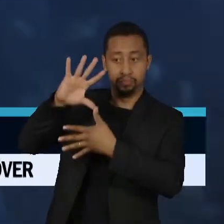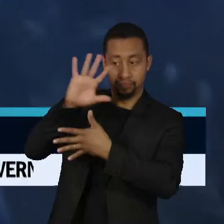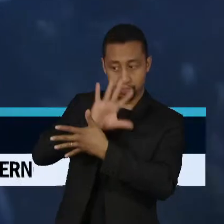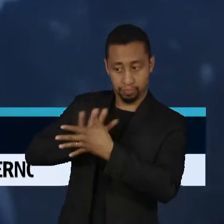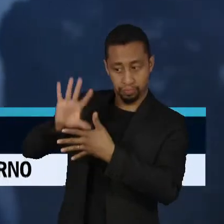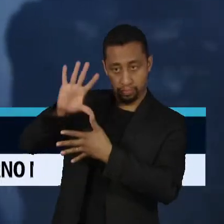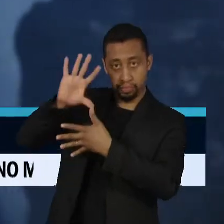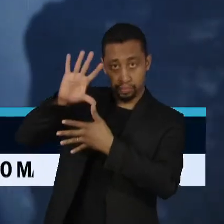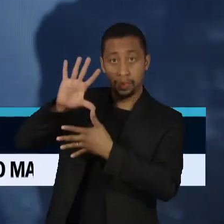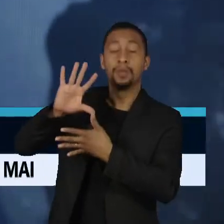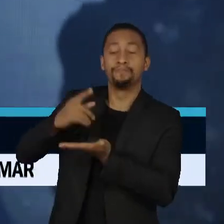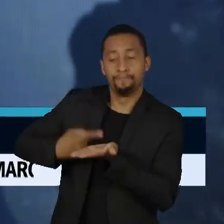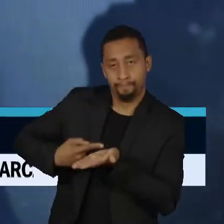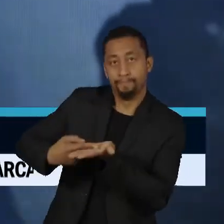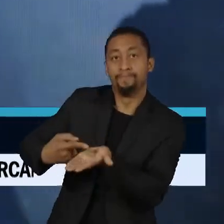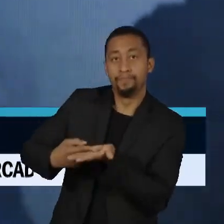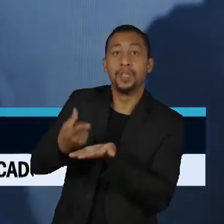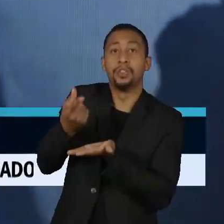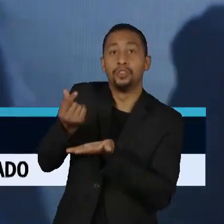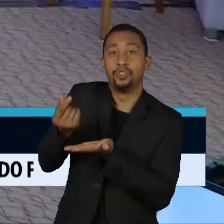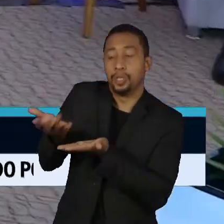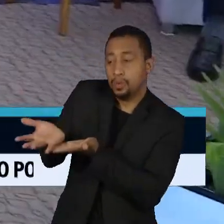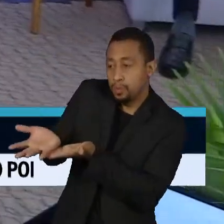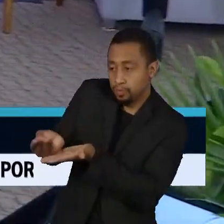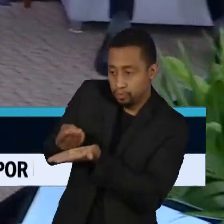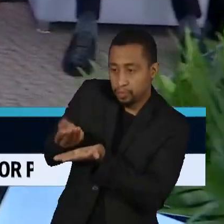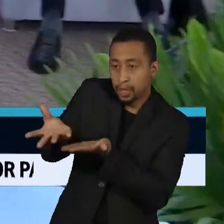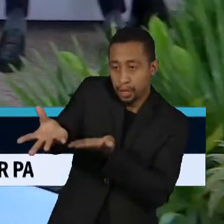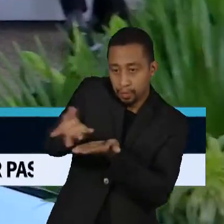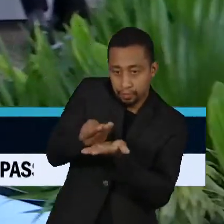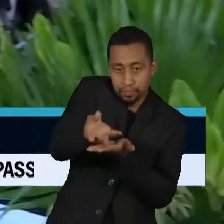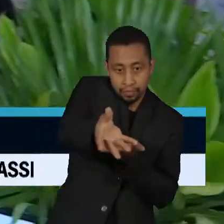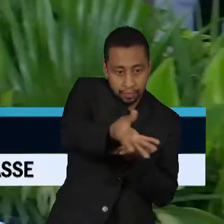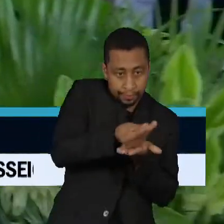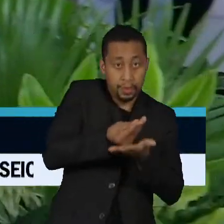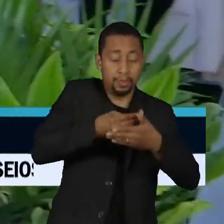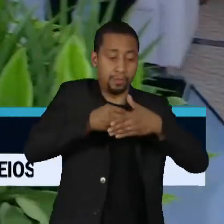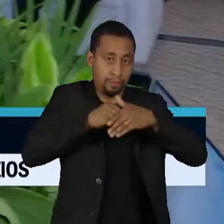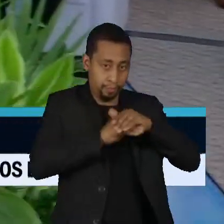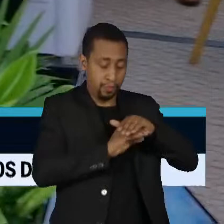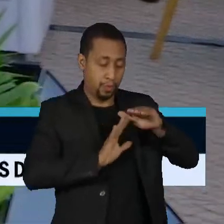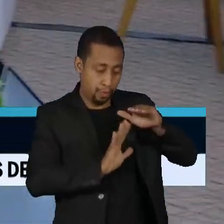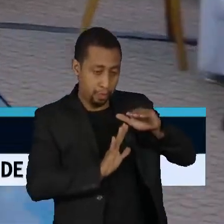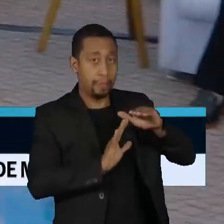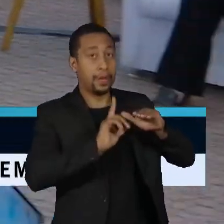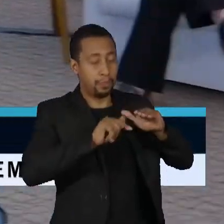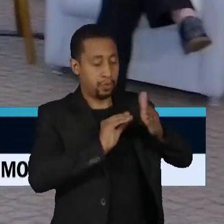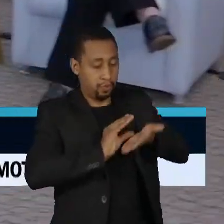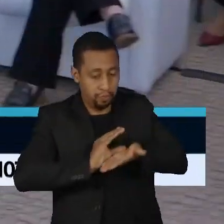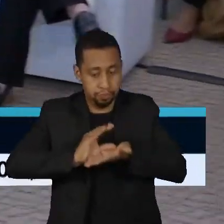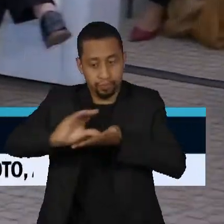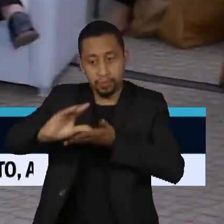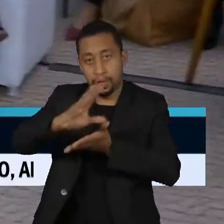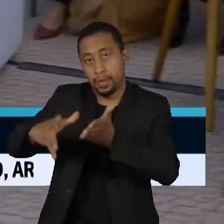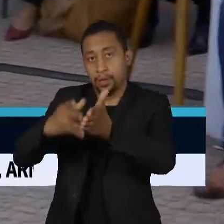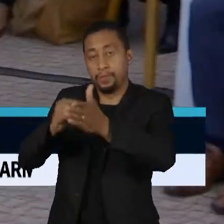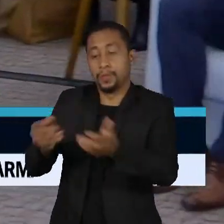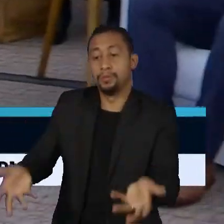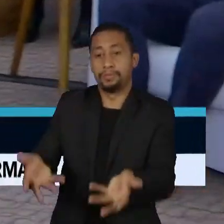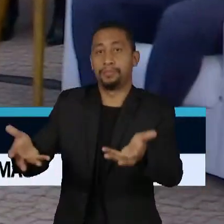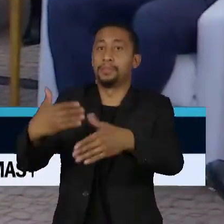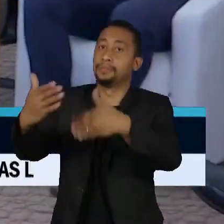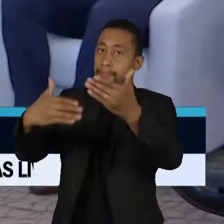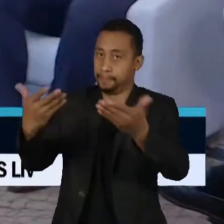coordenar as ações dos países amazônicos. O programa foi lançado nesta sexta em São Paulo durante um encontro de